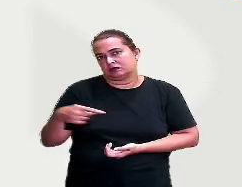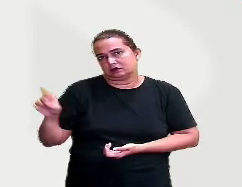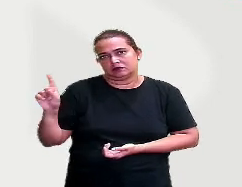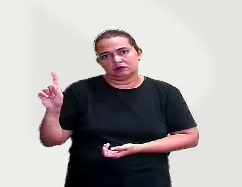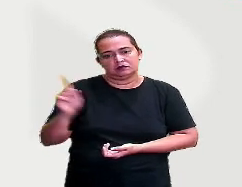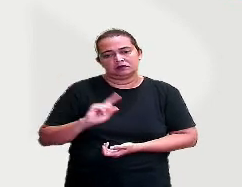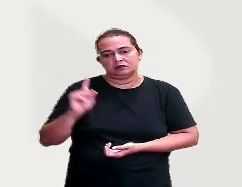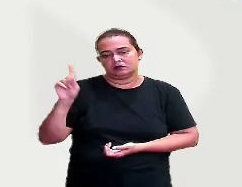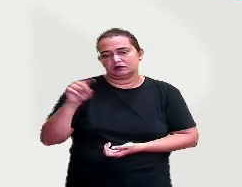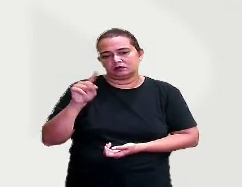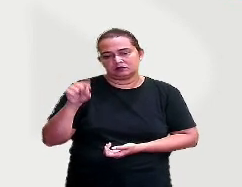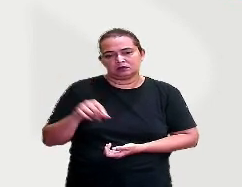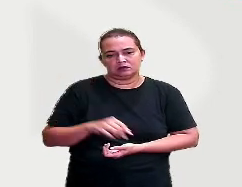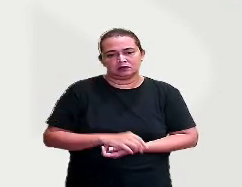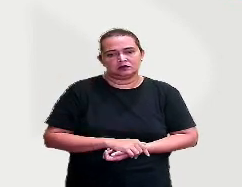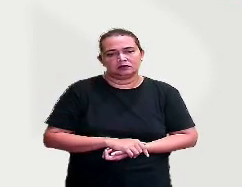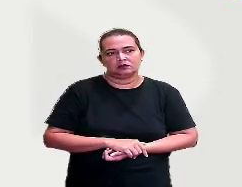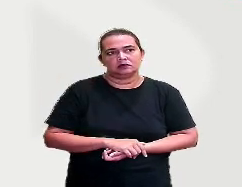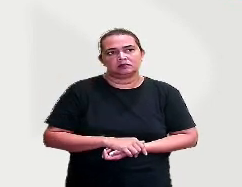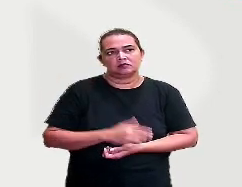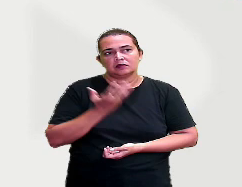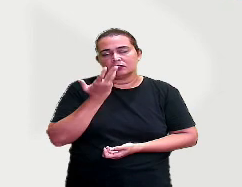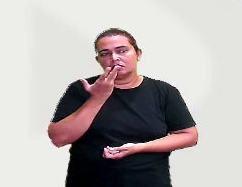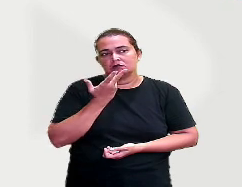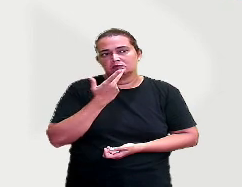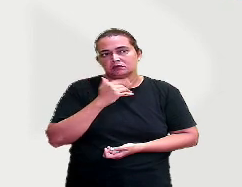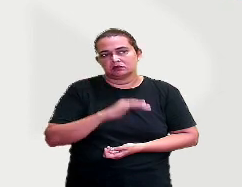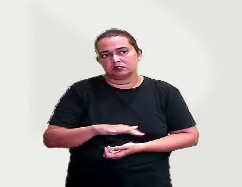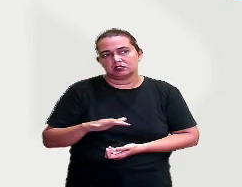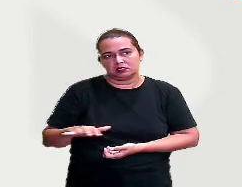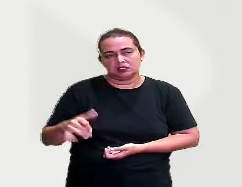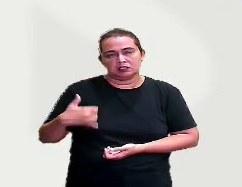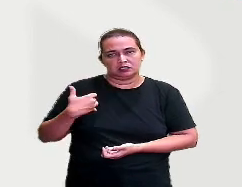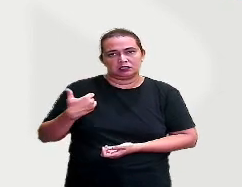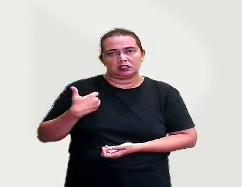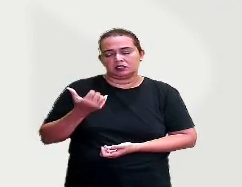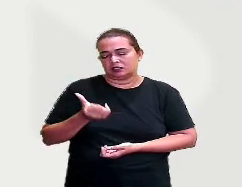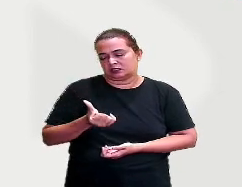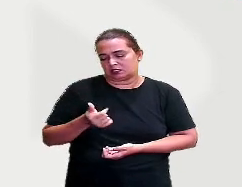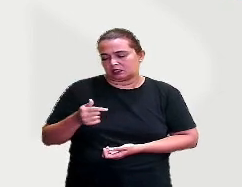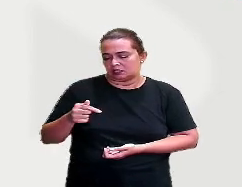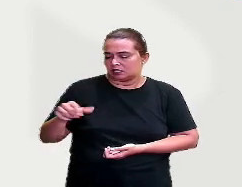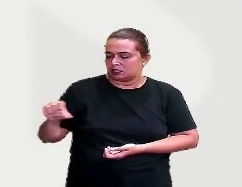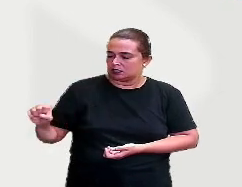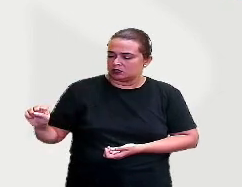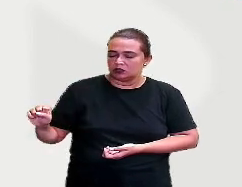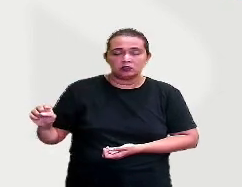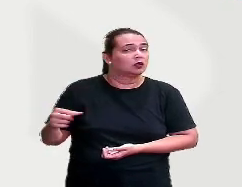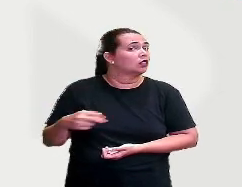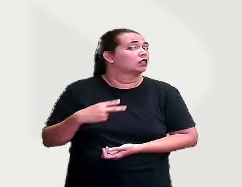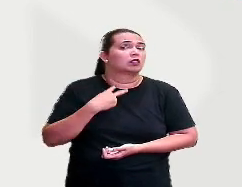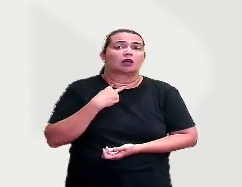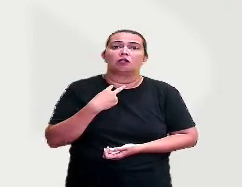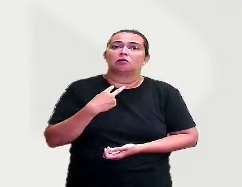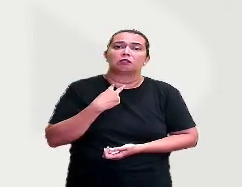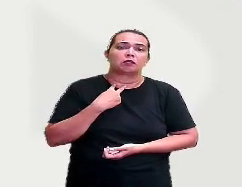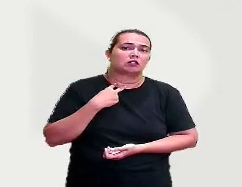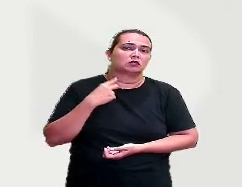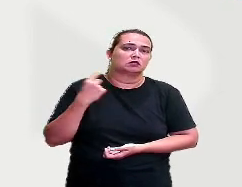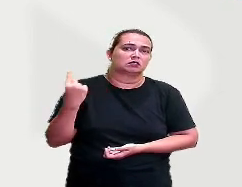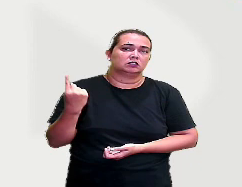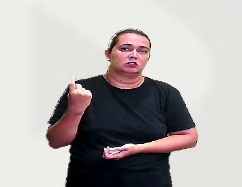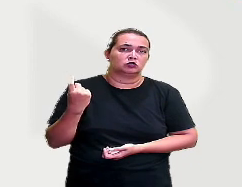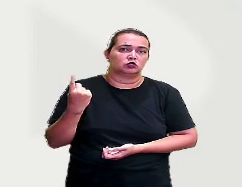Que crianças com 6, 7, 8 anos ainda não podem ir pro cinema sozinho, viu? Muito